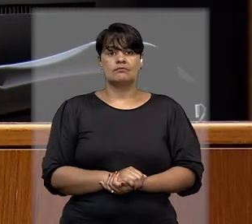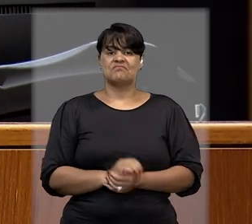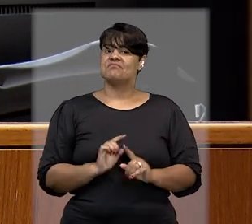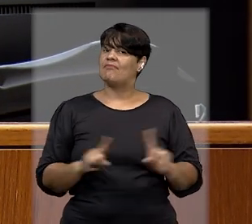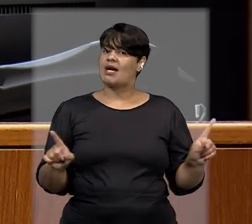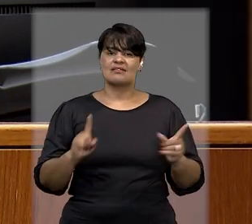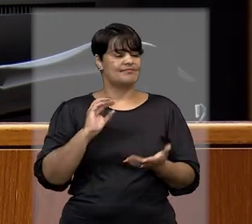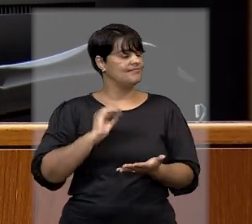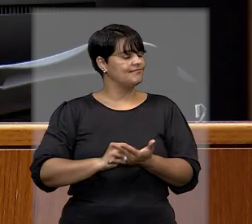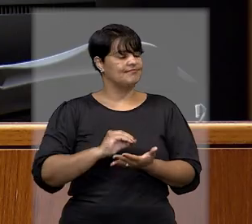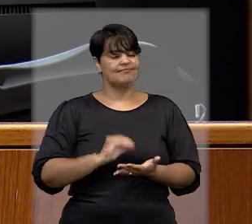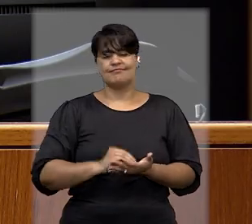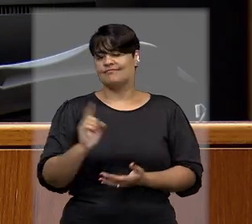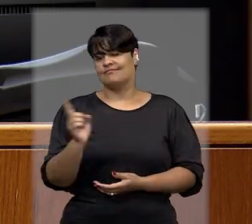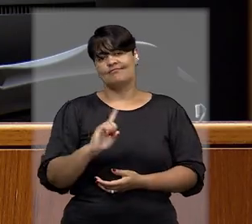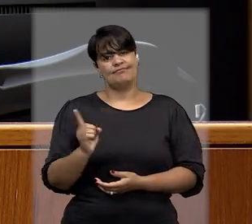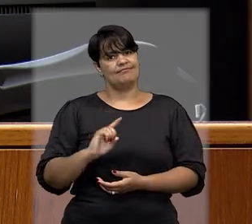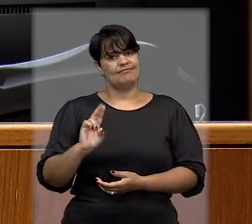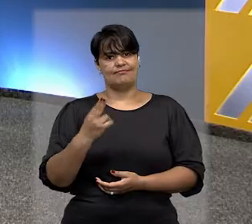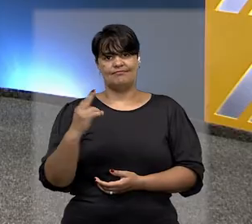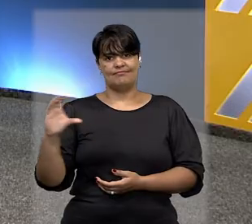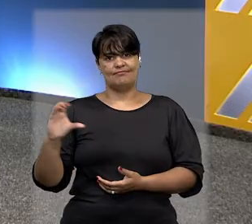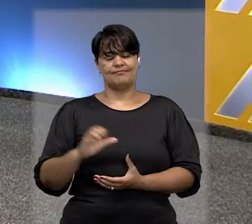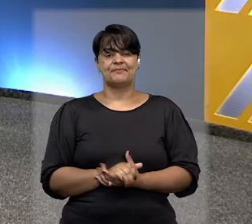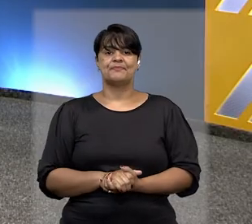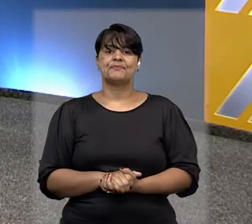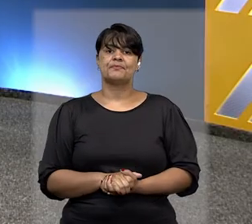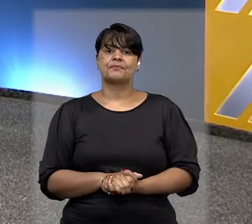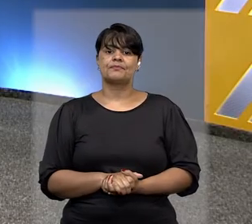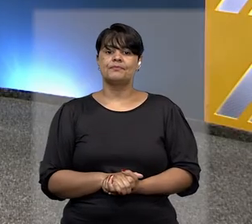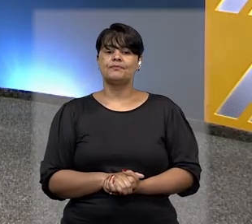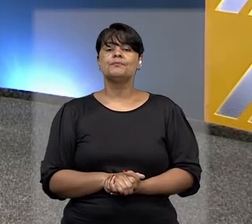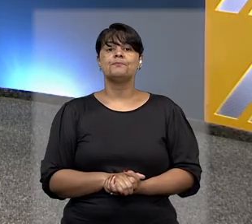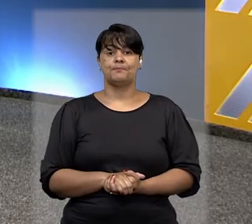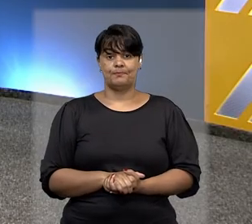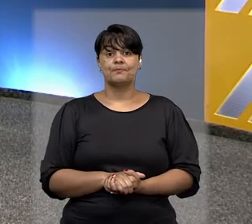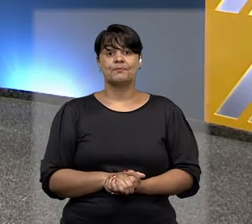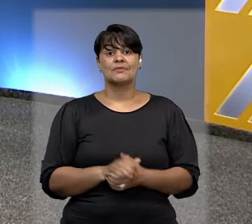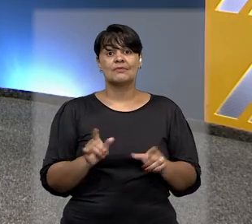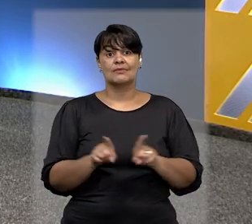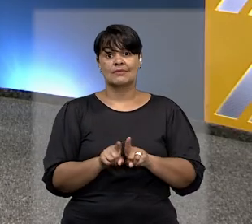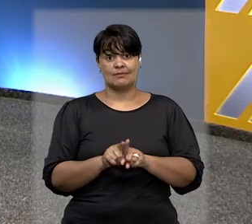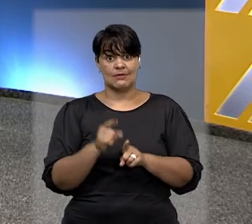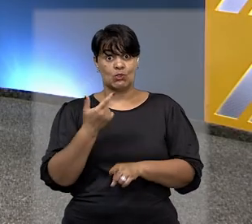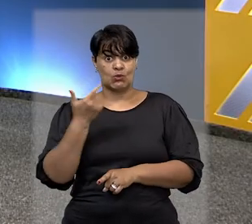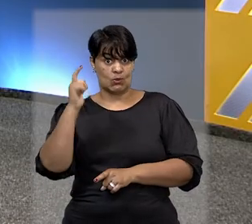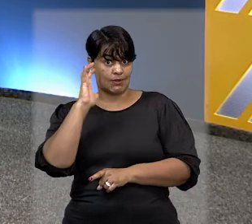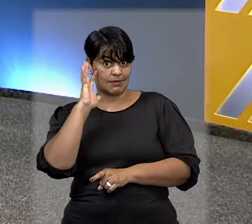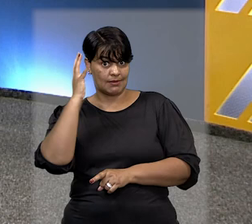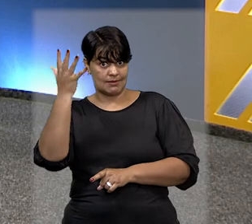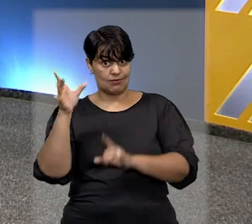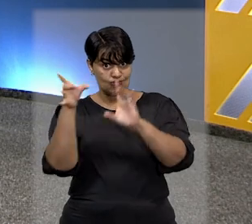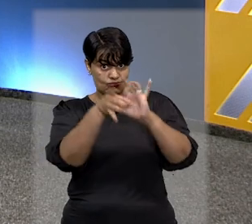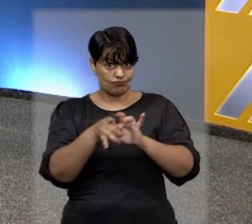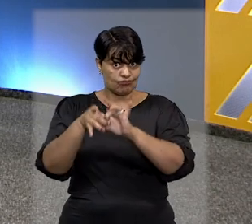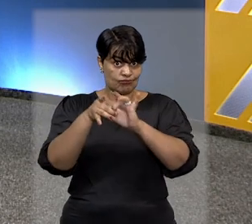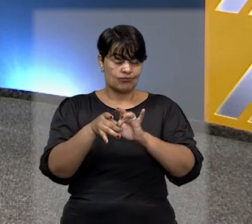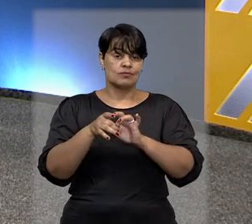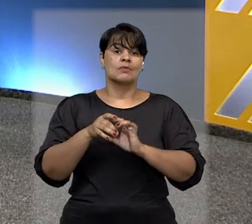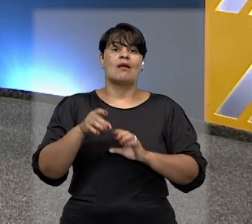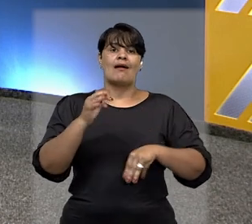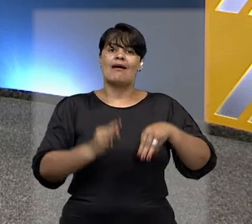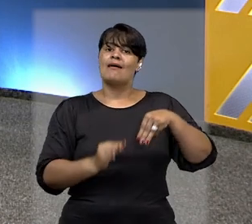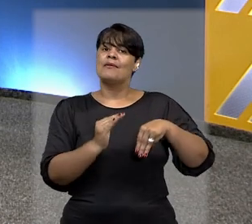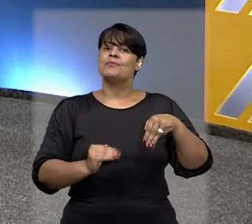não foi verificado no habeas corpus impetrado. Em outra decisão monocrática, a ministra Maria Tereza de Assis